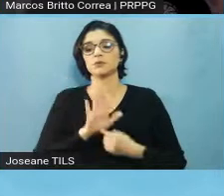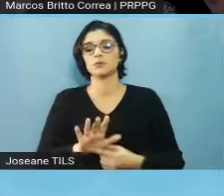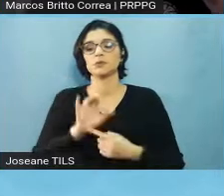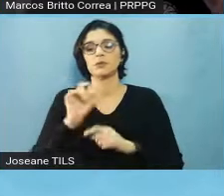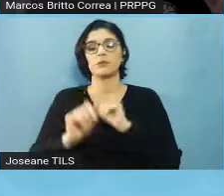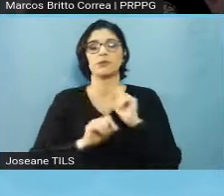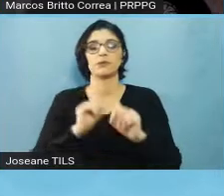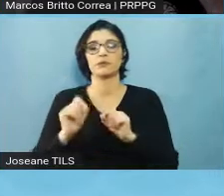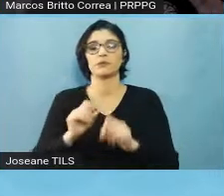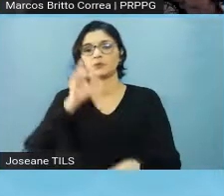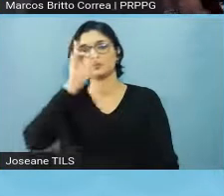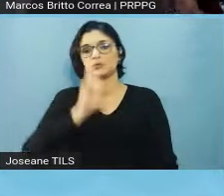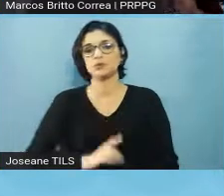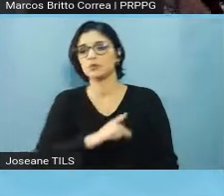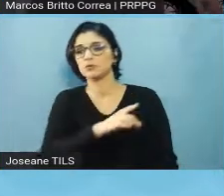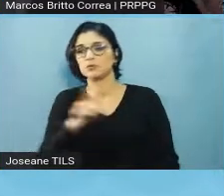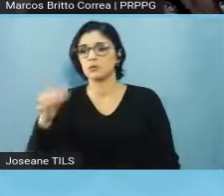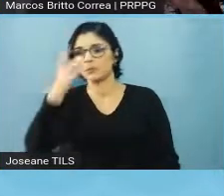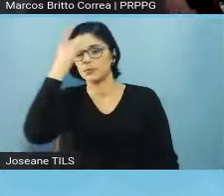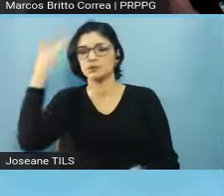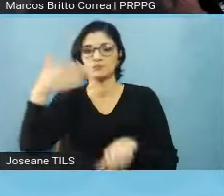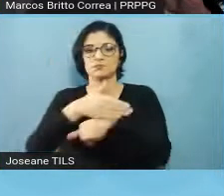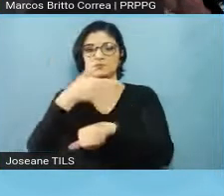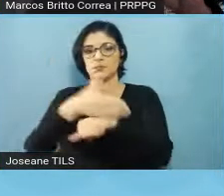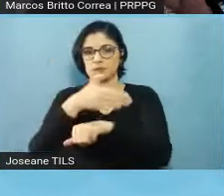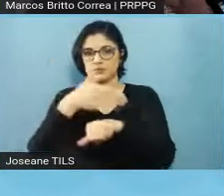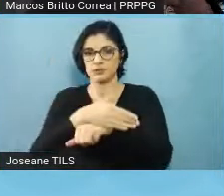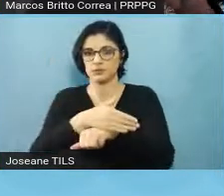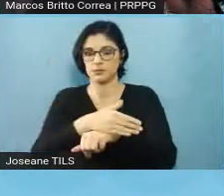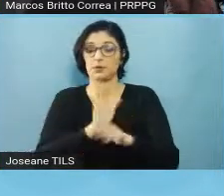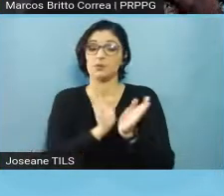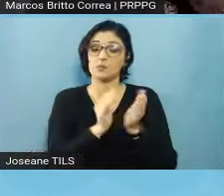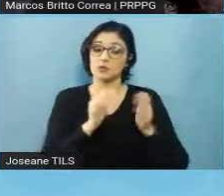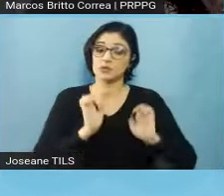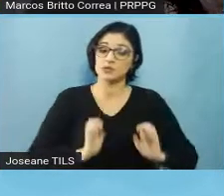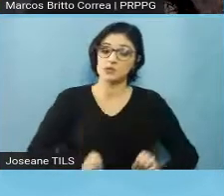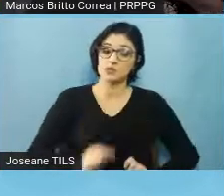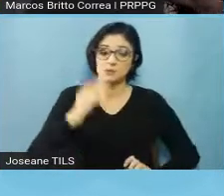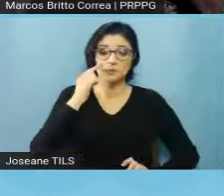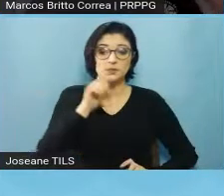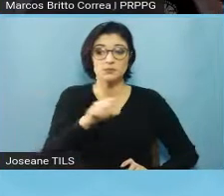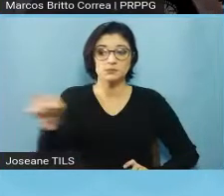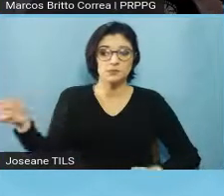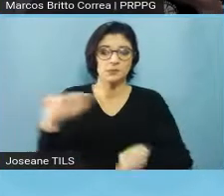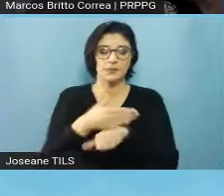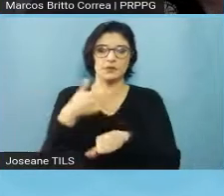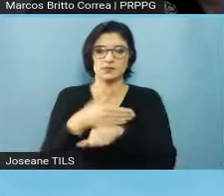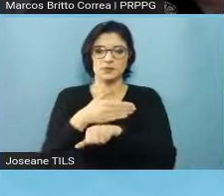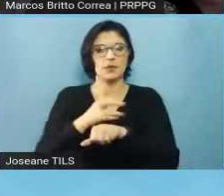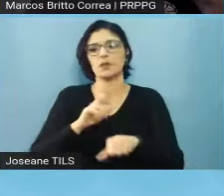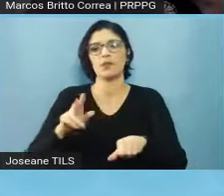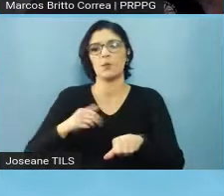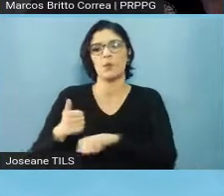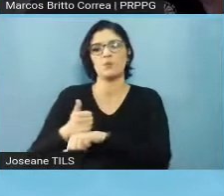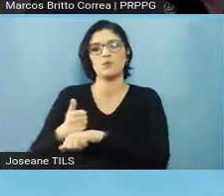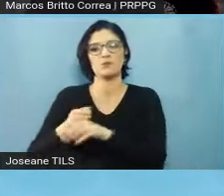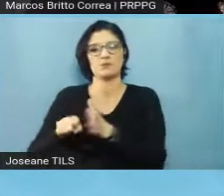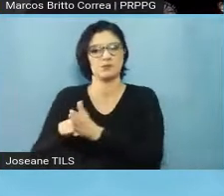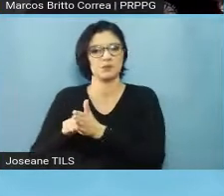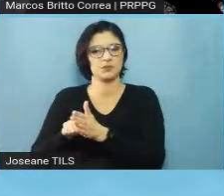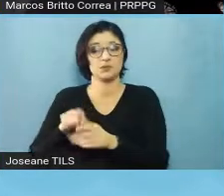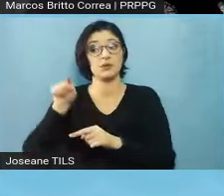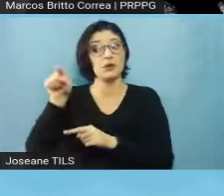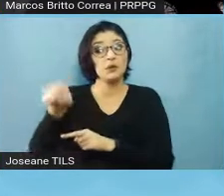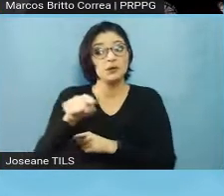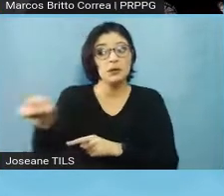participantes da pesquisa, é para os participantes que o comitê de ética vai estar sempre olhando, e é para os participantes que a gente tem que pensar o protocolo de pesquisa para